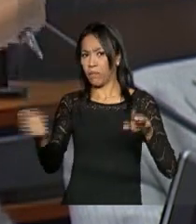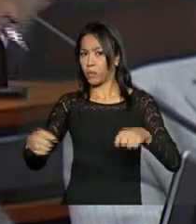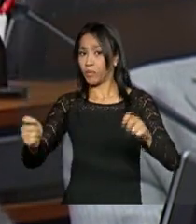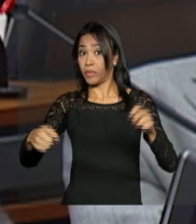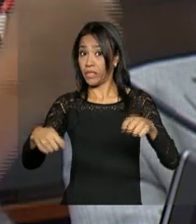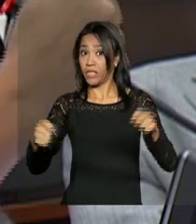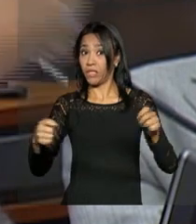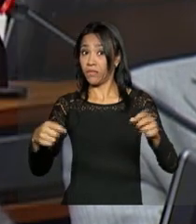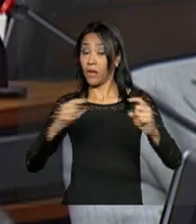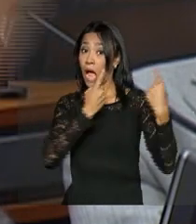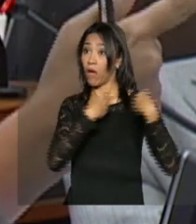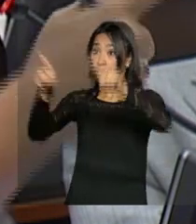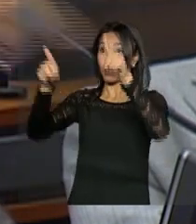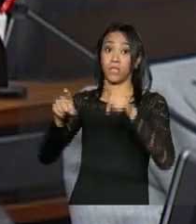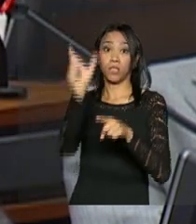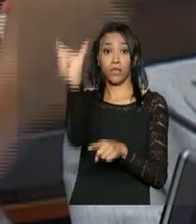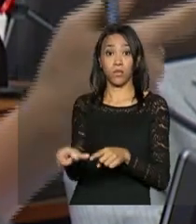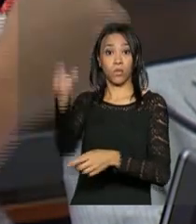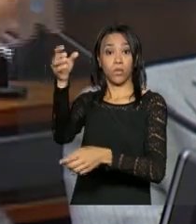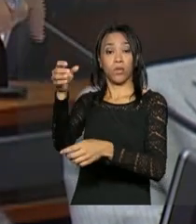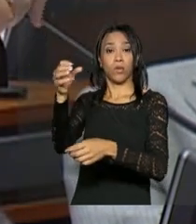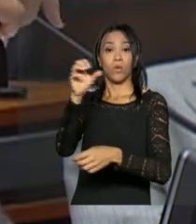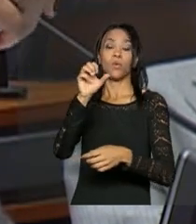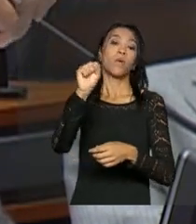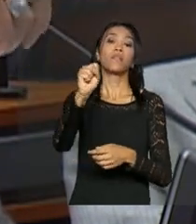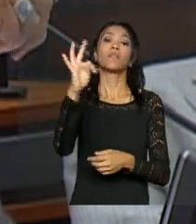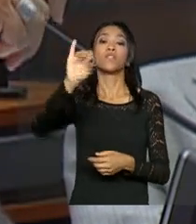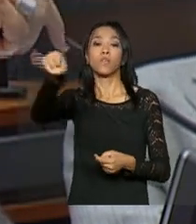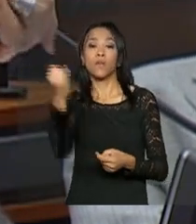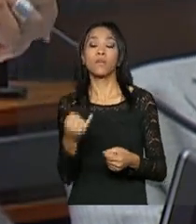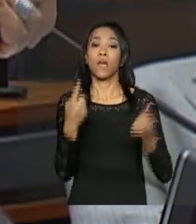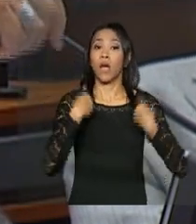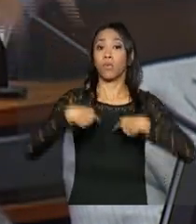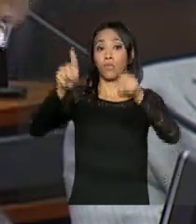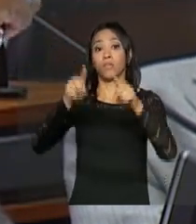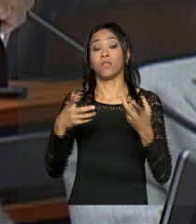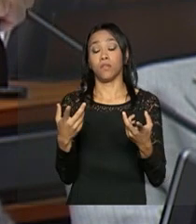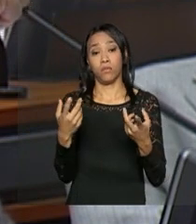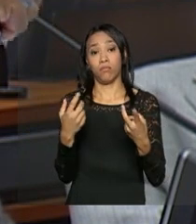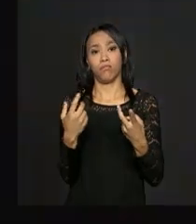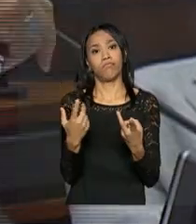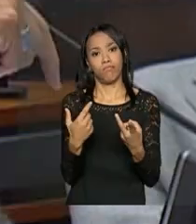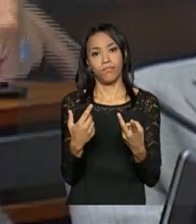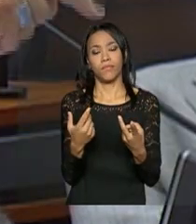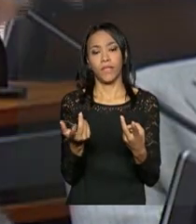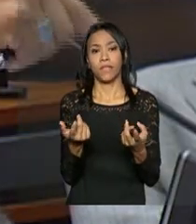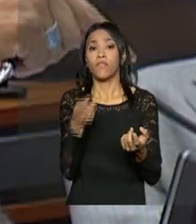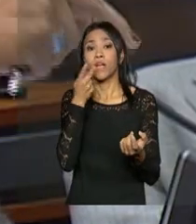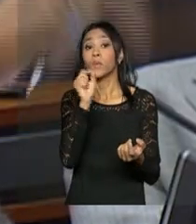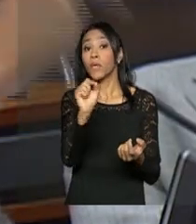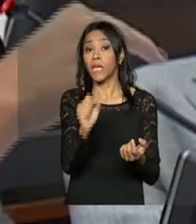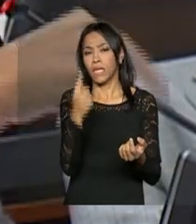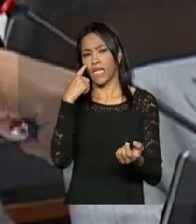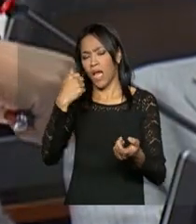momento, afrontando o Supremo, afrontando a lei, afrontando o próprio rito, a DPF, o rito de 92, dizendo que